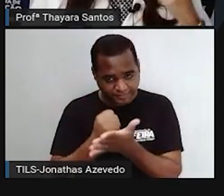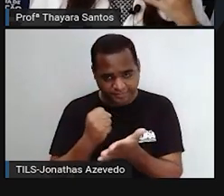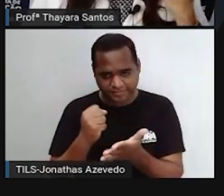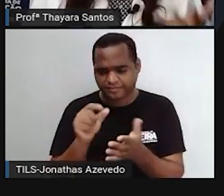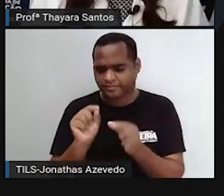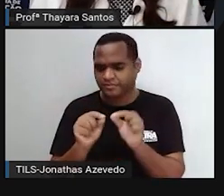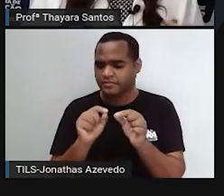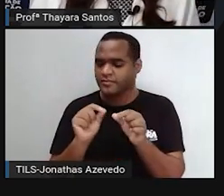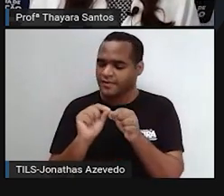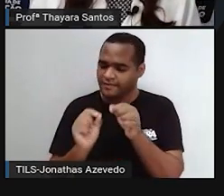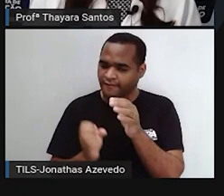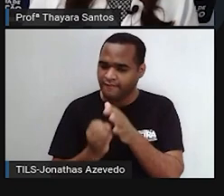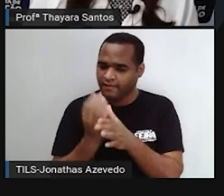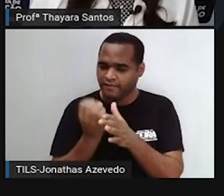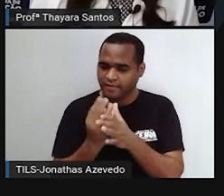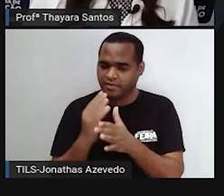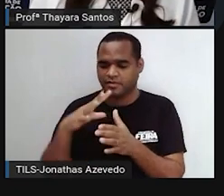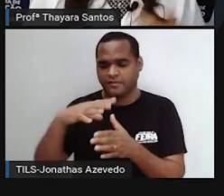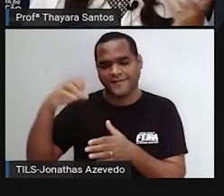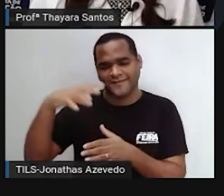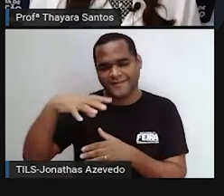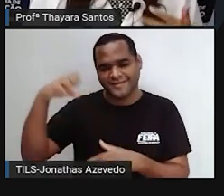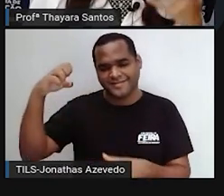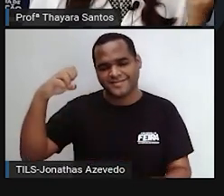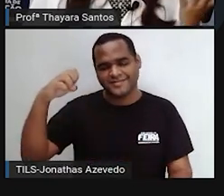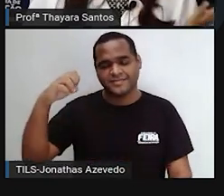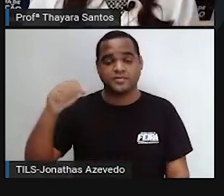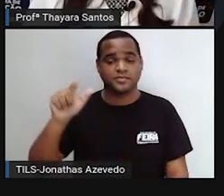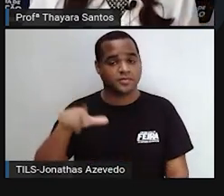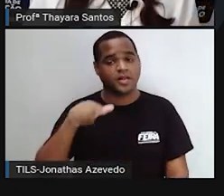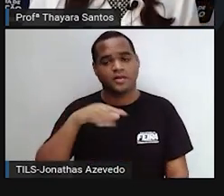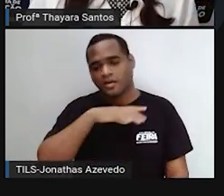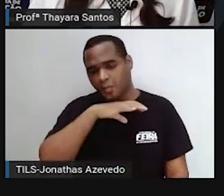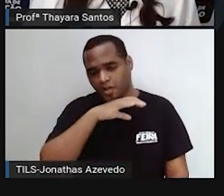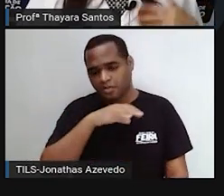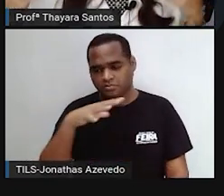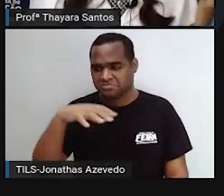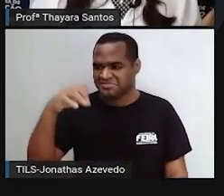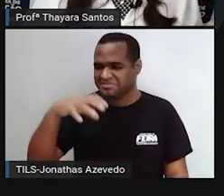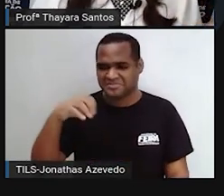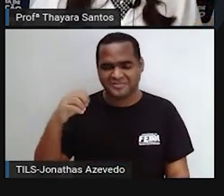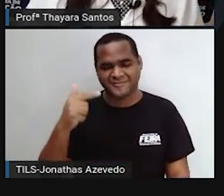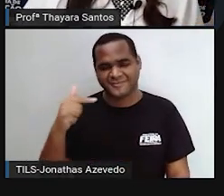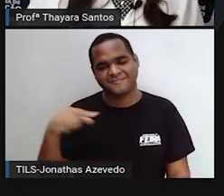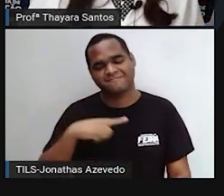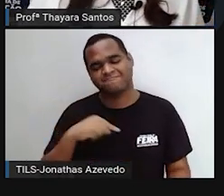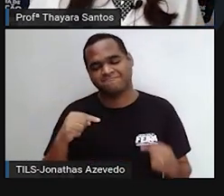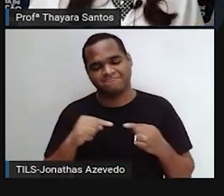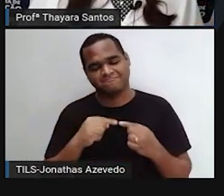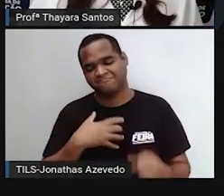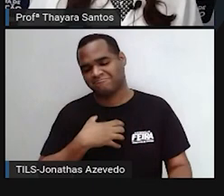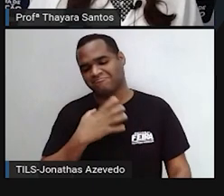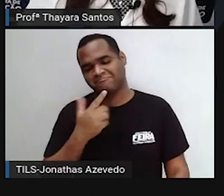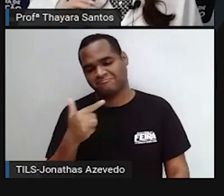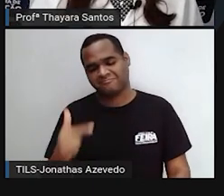não, né? Realizar o processo de fotossíntese. E os animais não fazem fotossíntese, então não tem sentido isso.